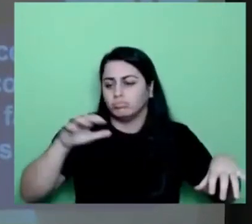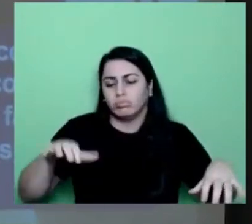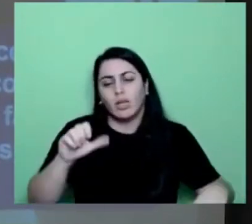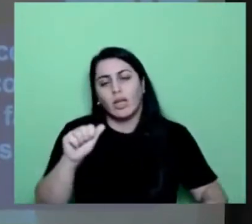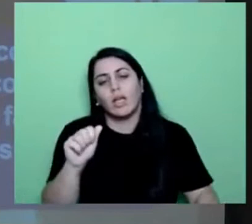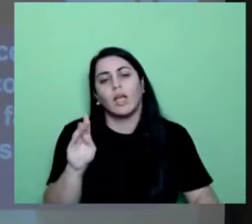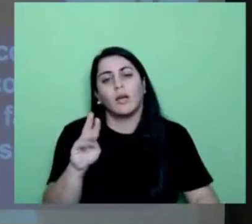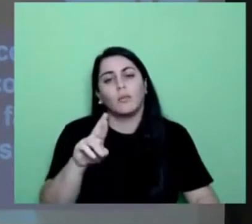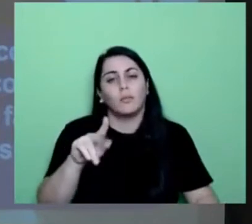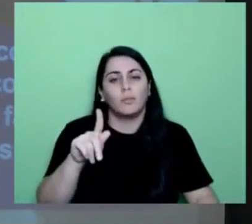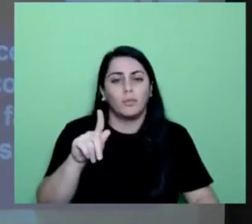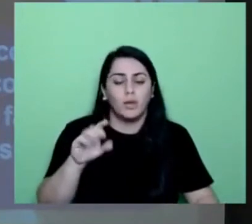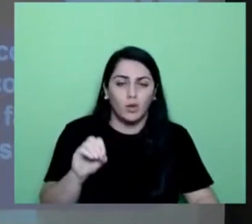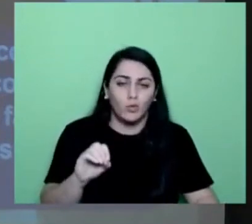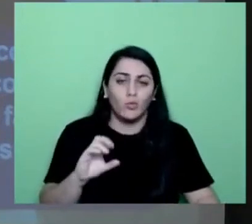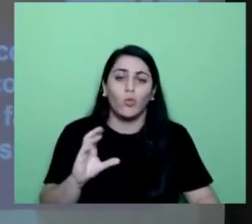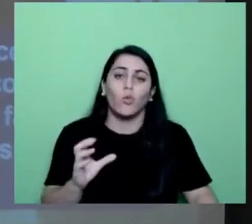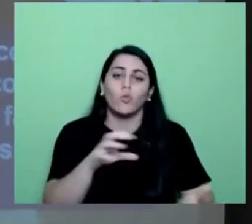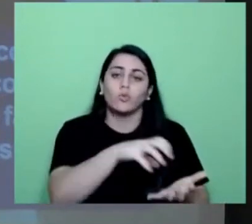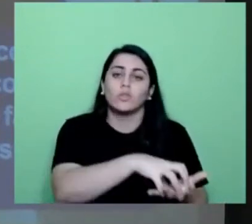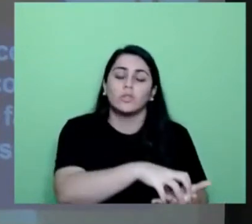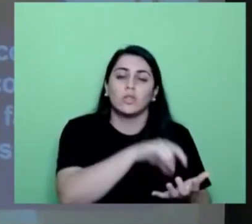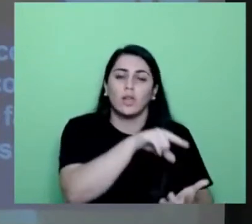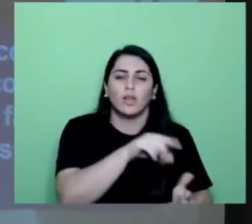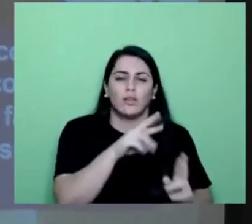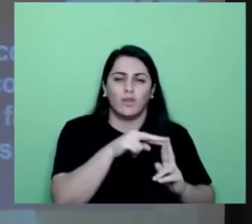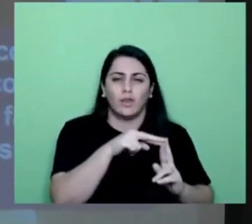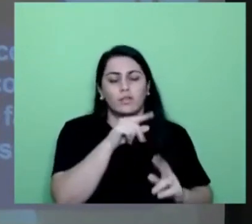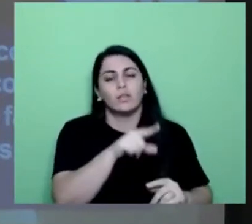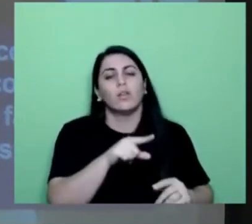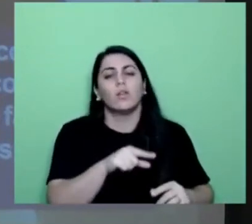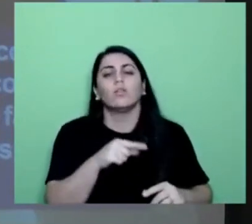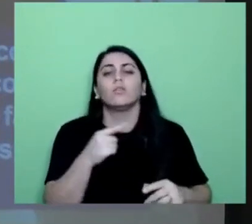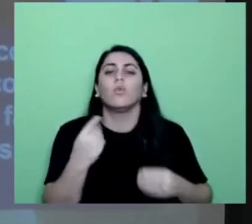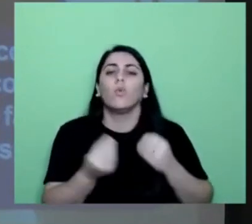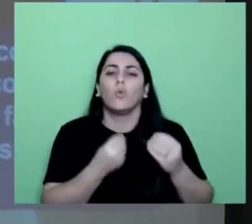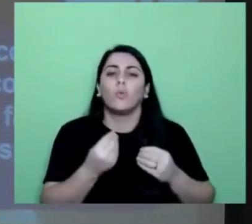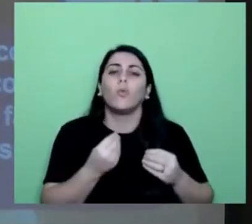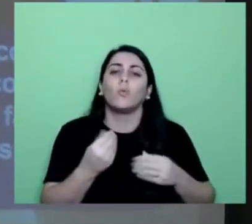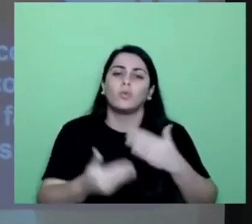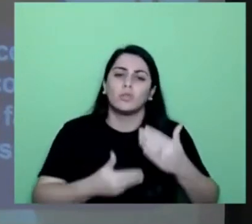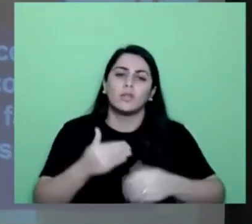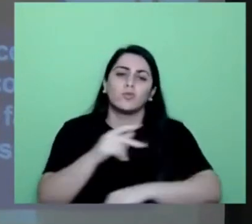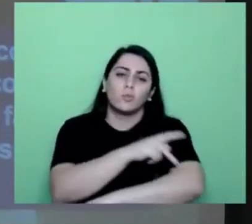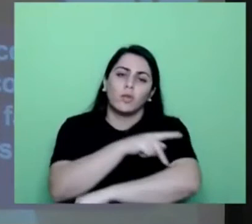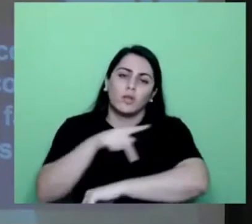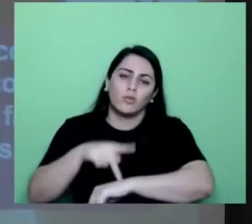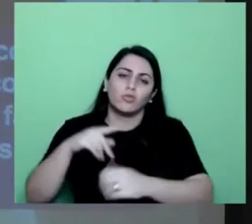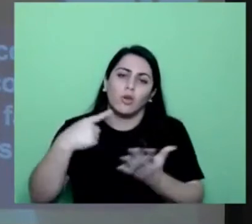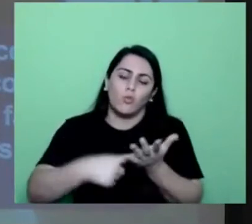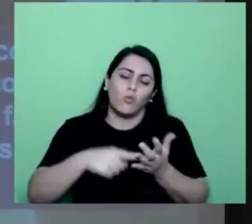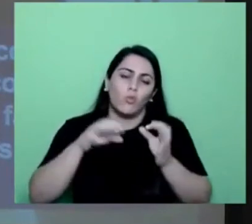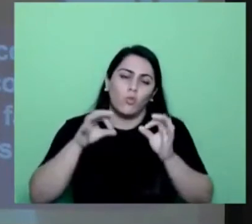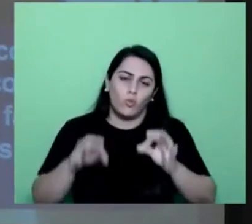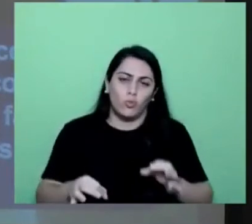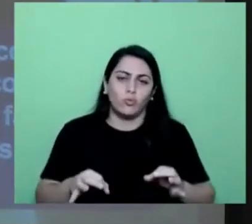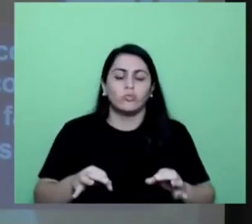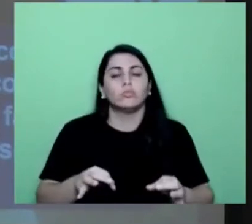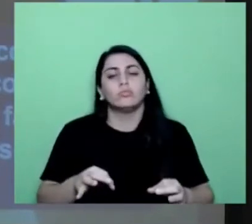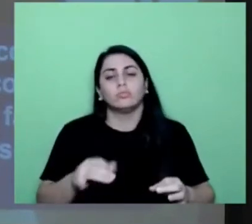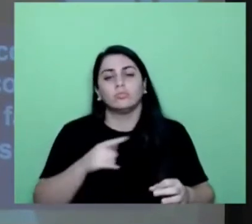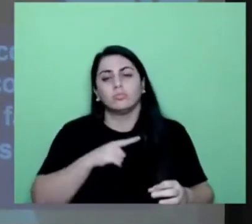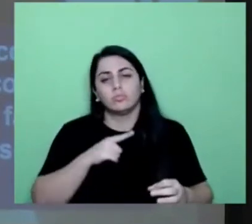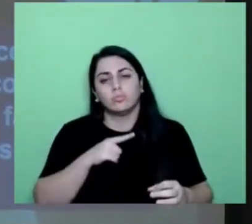como no centro. A atividade deve estar associada ao processo pedagógico, conforme acordos firmados. Disponibilizar um